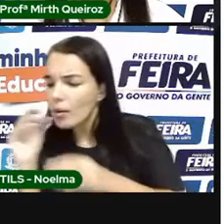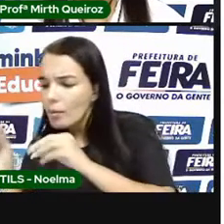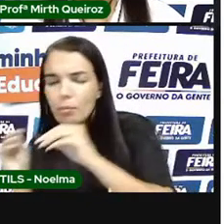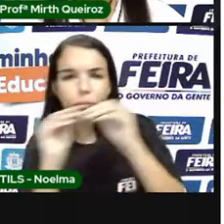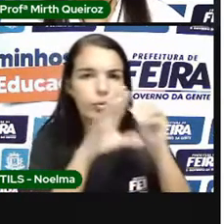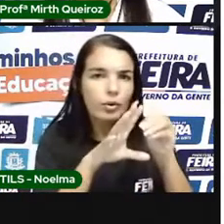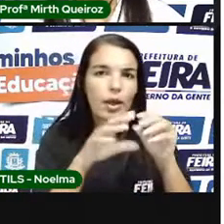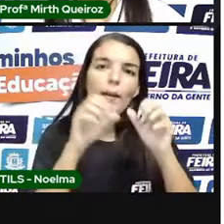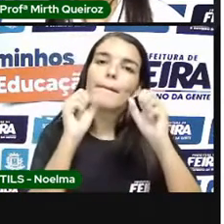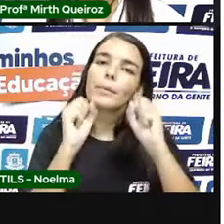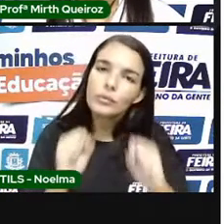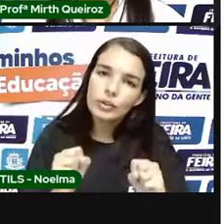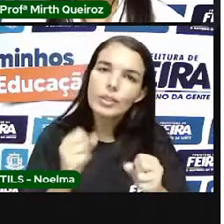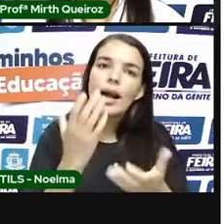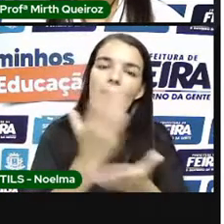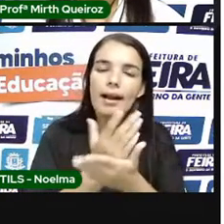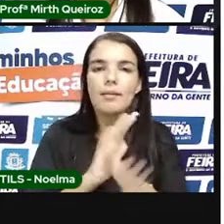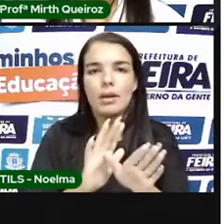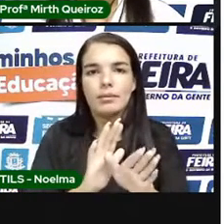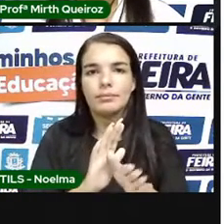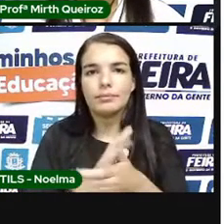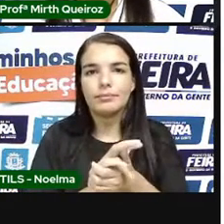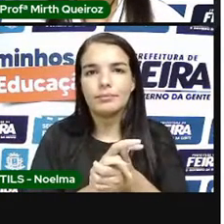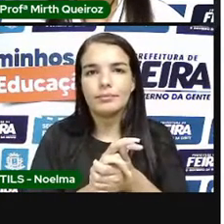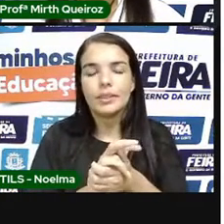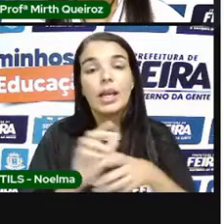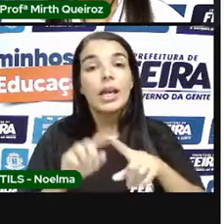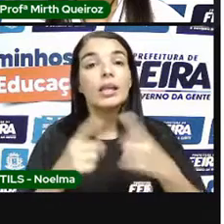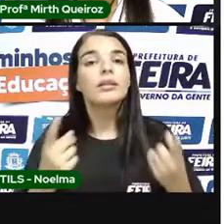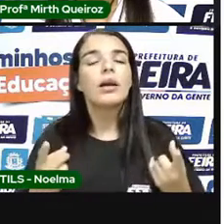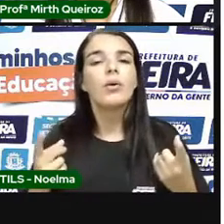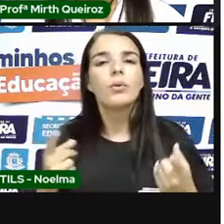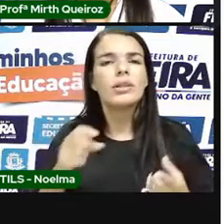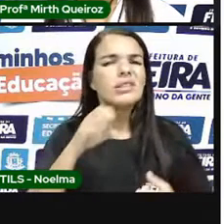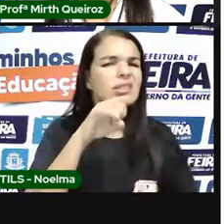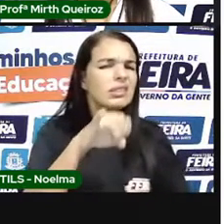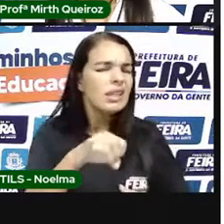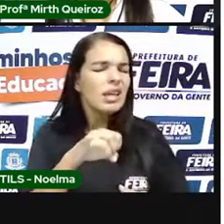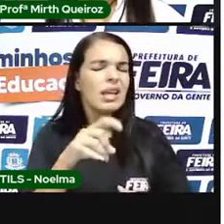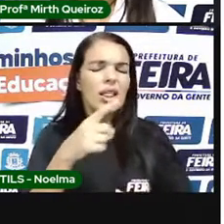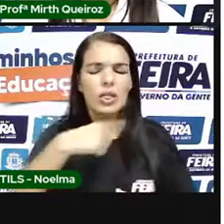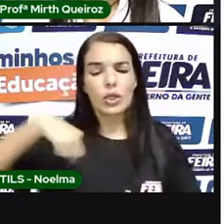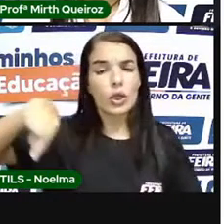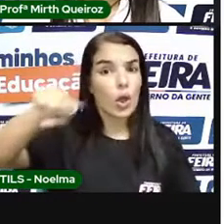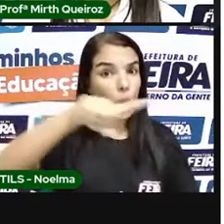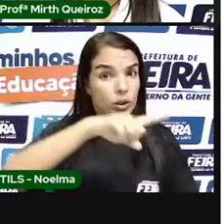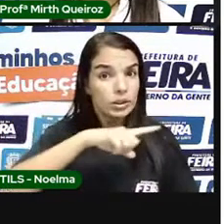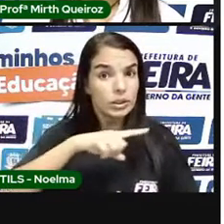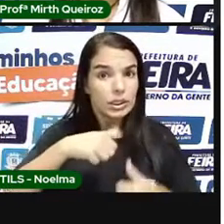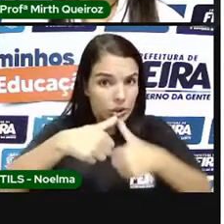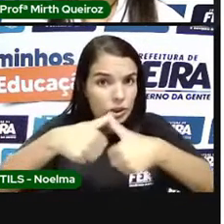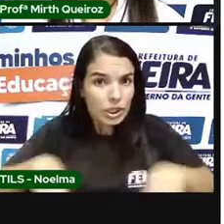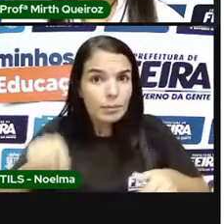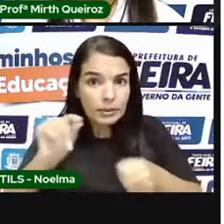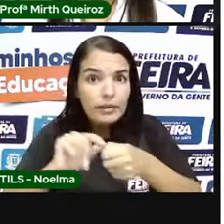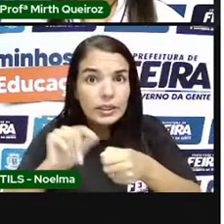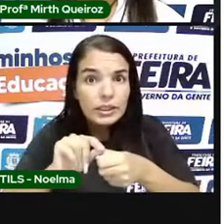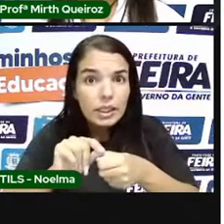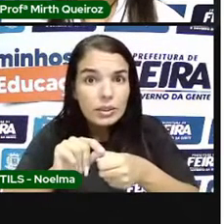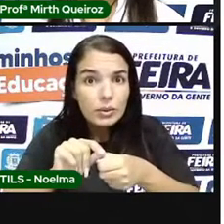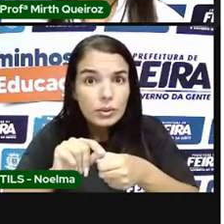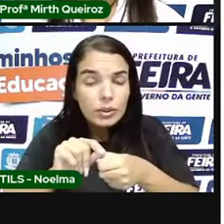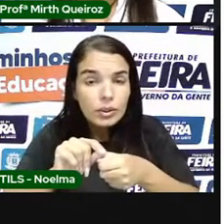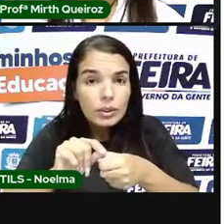né? E será se nós, nós, todos nós Estamos fazendo a nossa parte em relação à